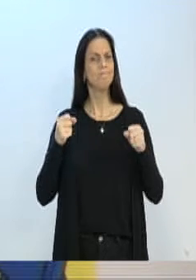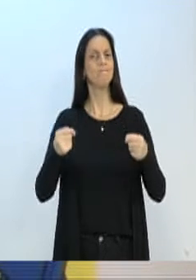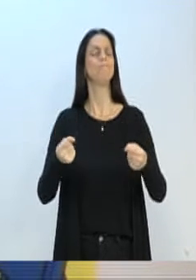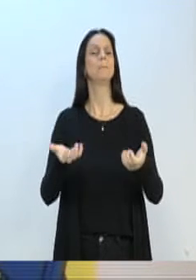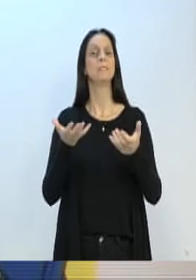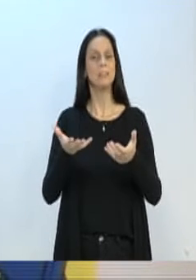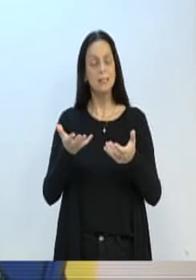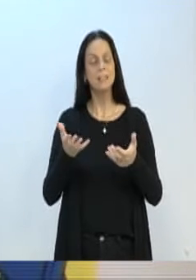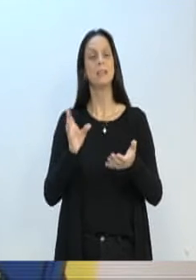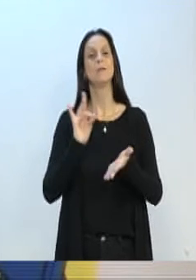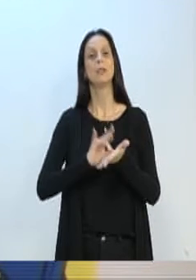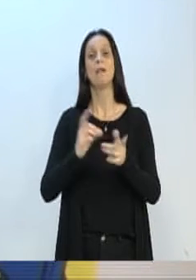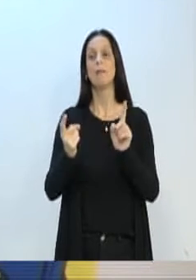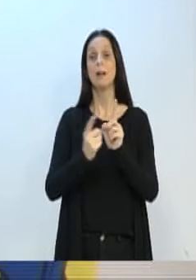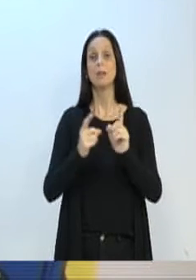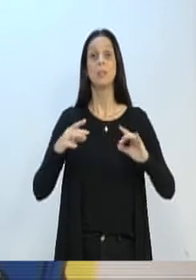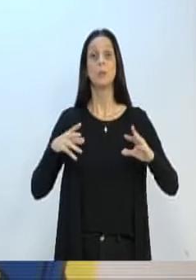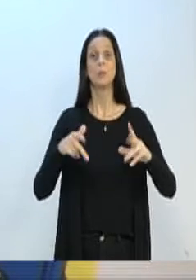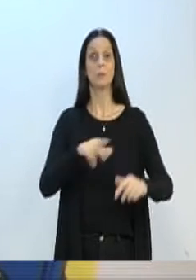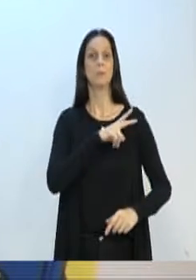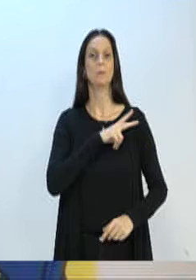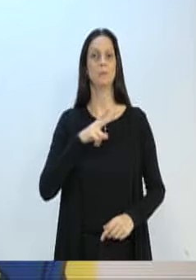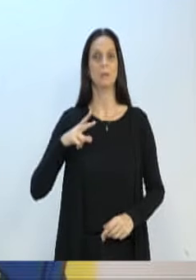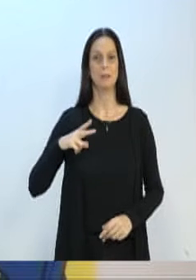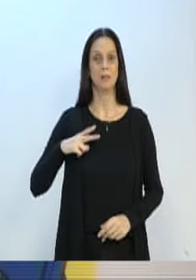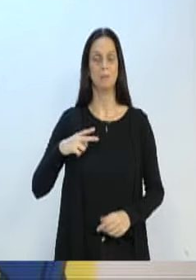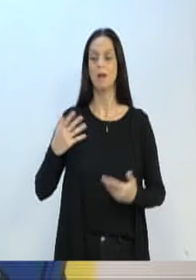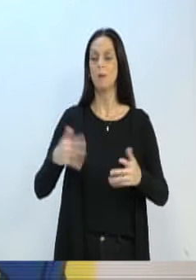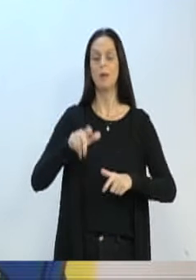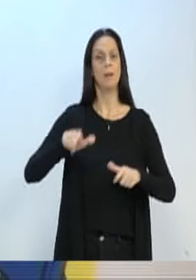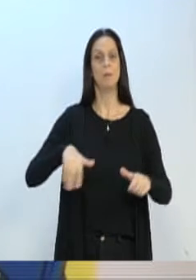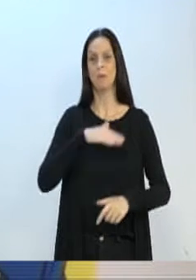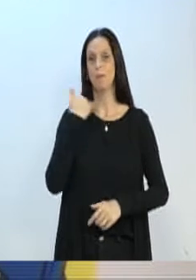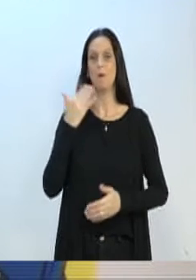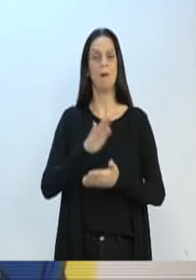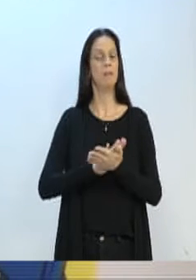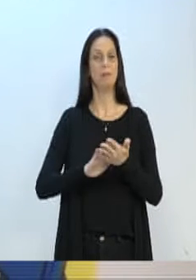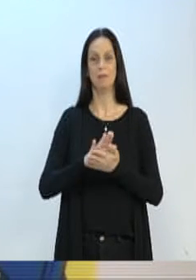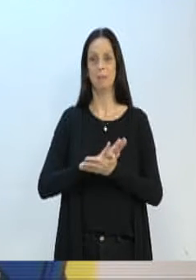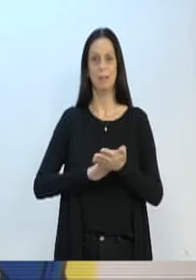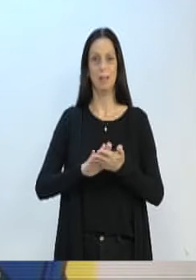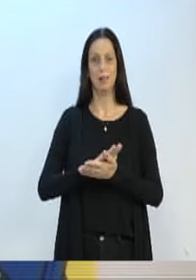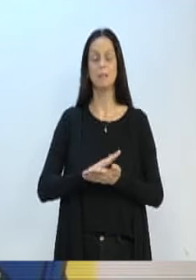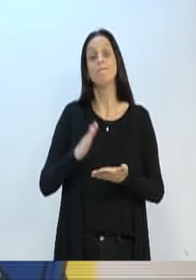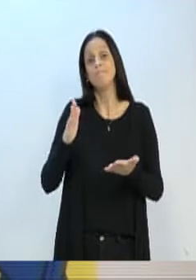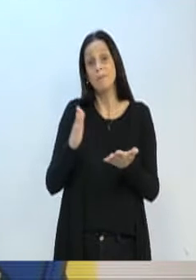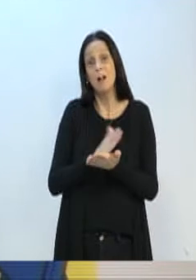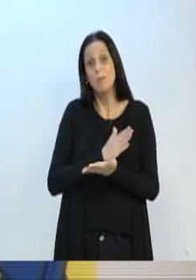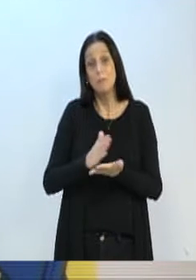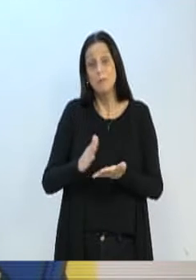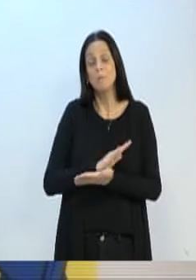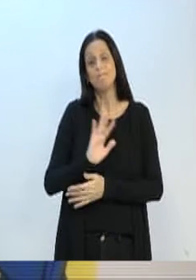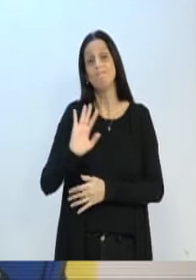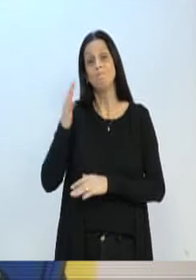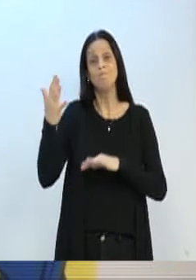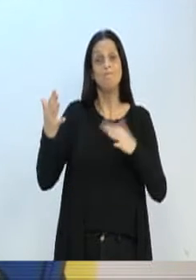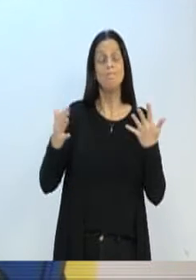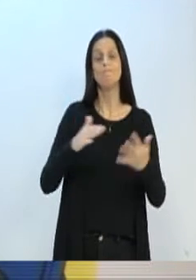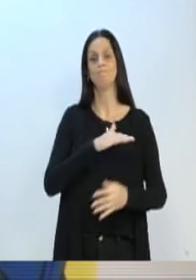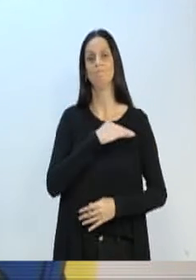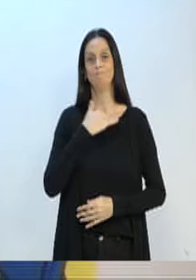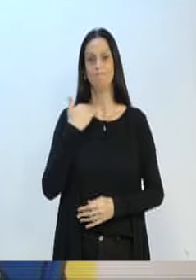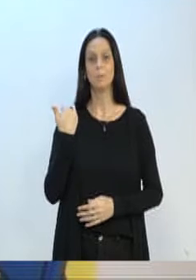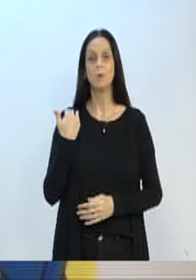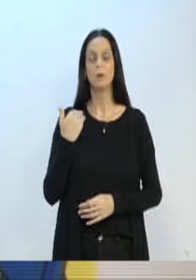desassistido e, consequentemente, vir a óbito. mesmo que, em muitos dos casos, isso não estando em nosso alcance, algumas dessas pessoas